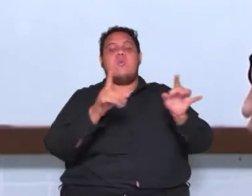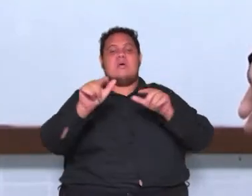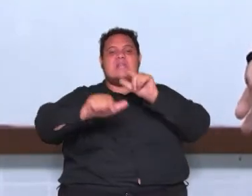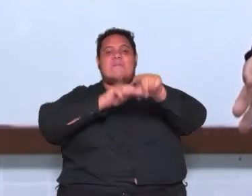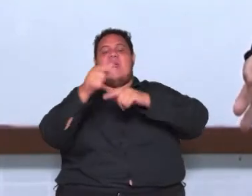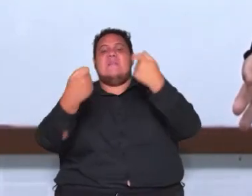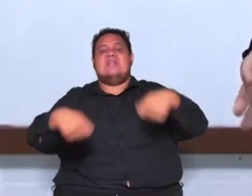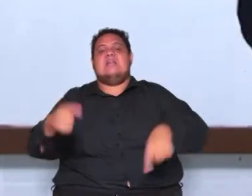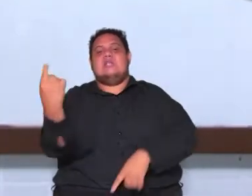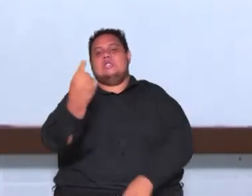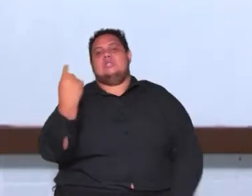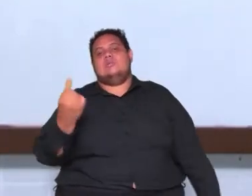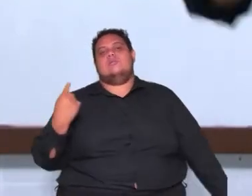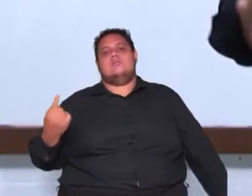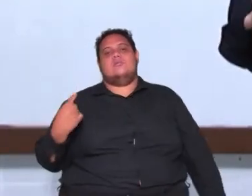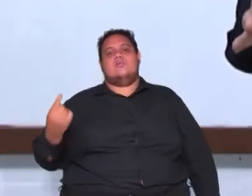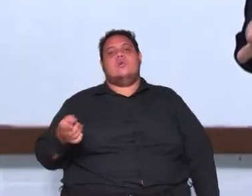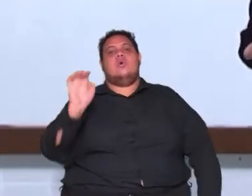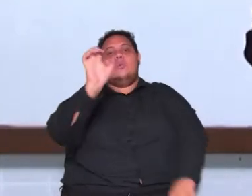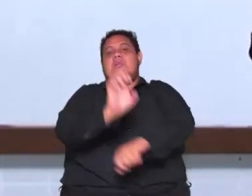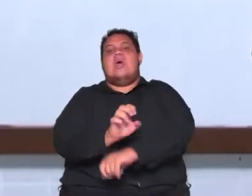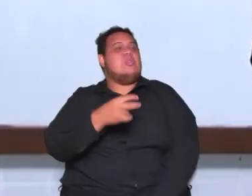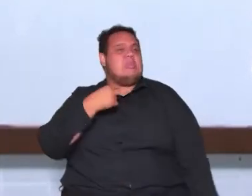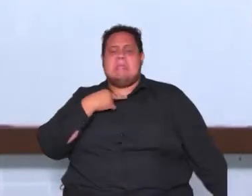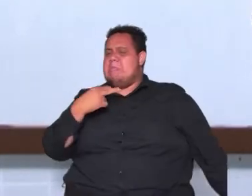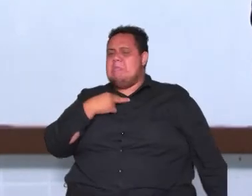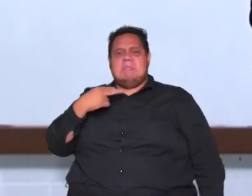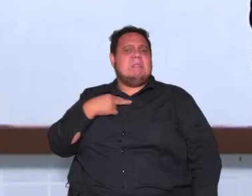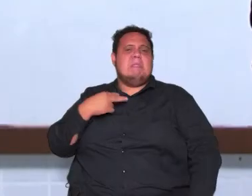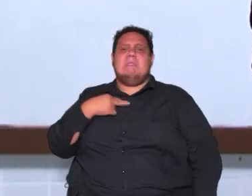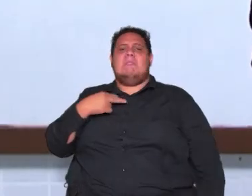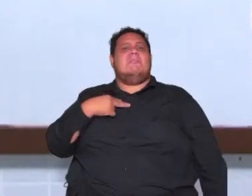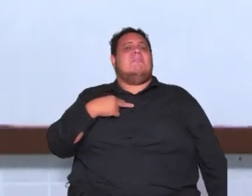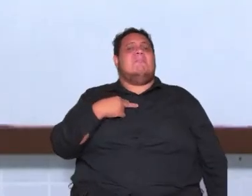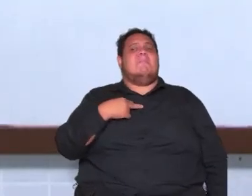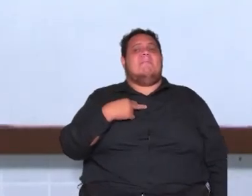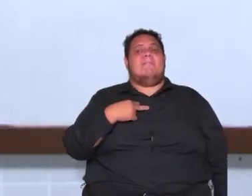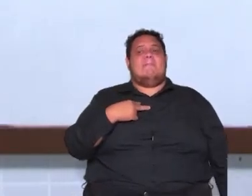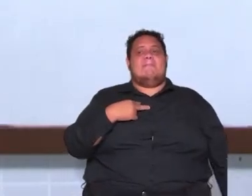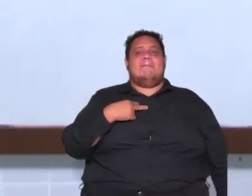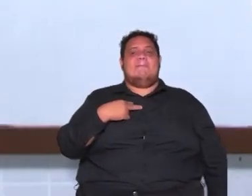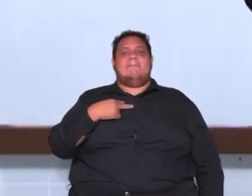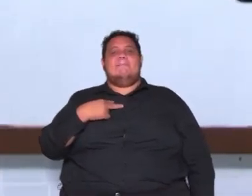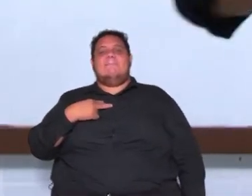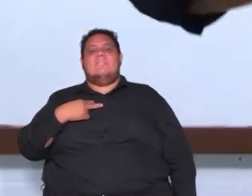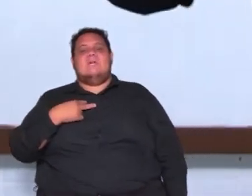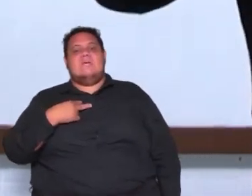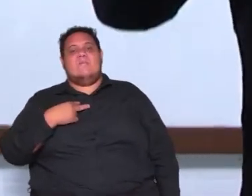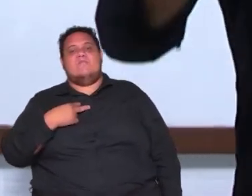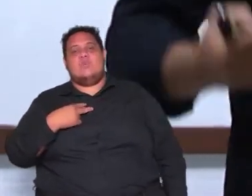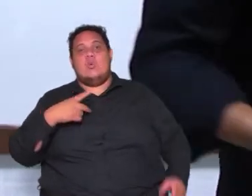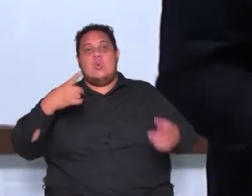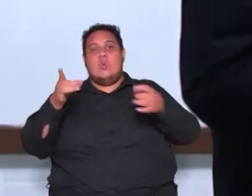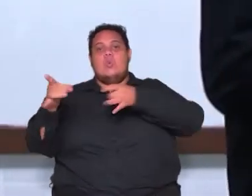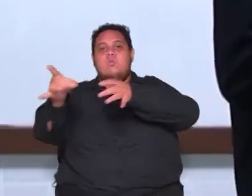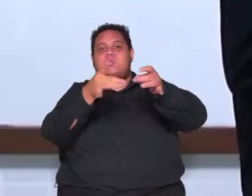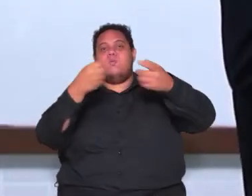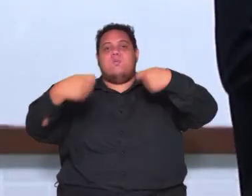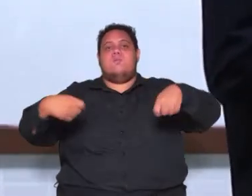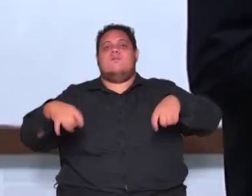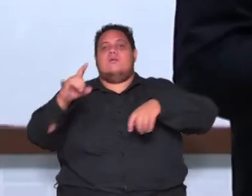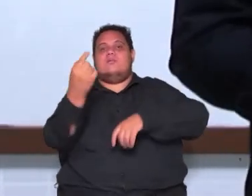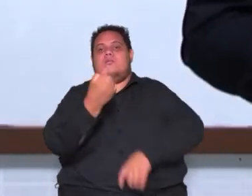só o estado não pode se meter na no mercado o mercado tem que andar por si só